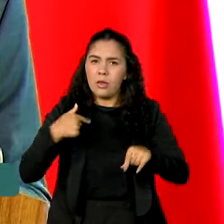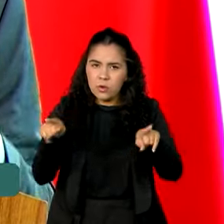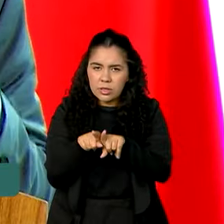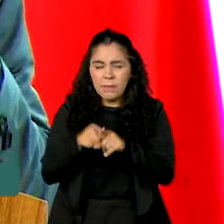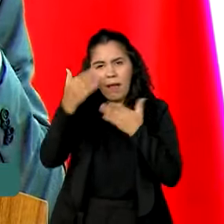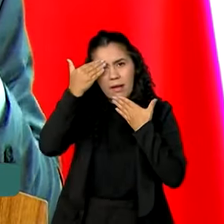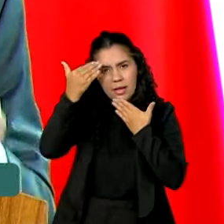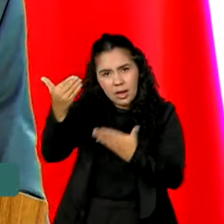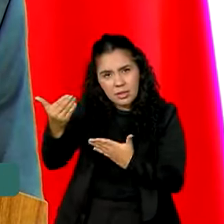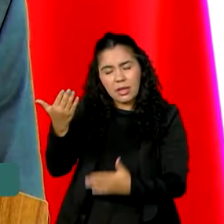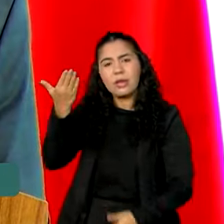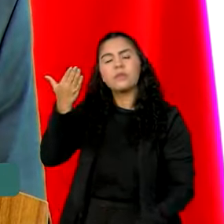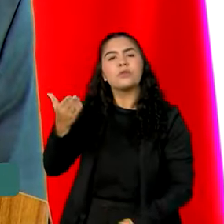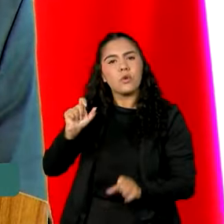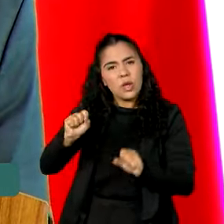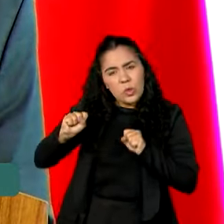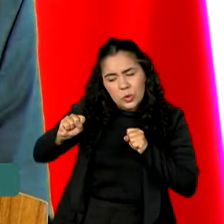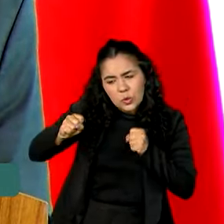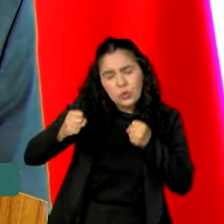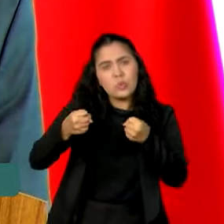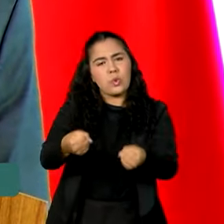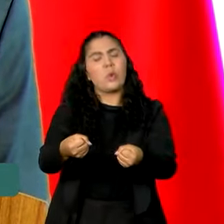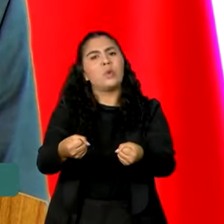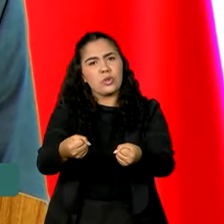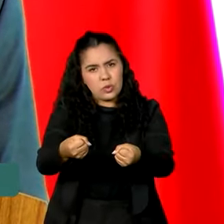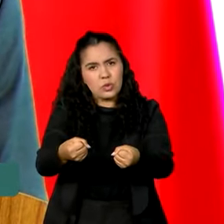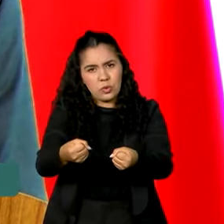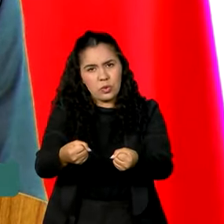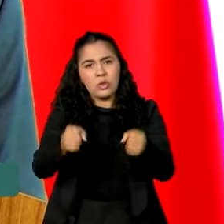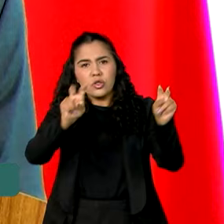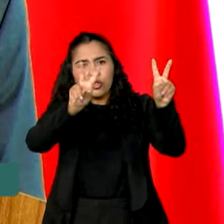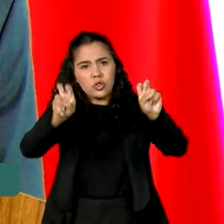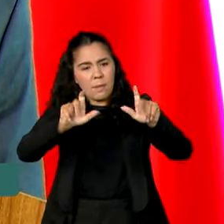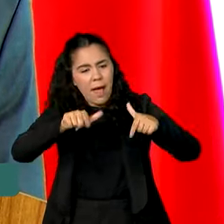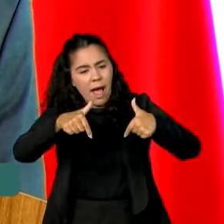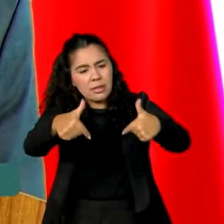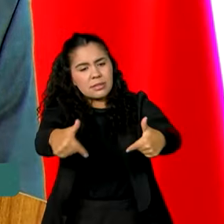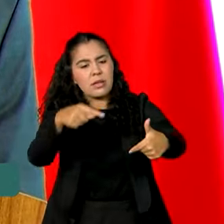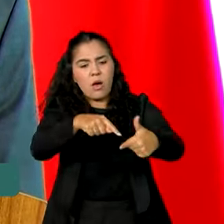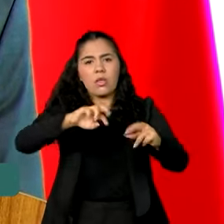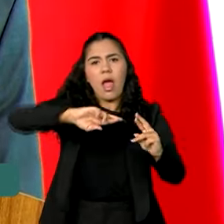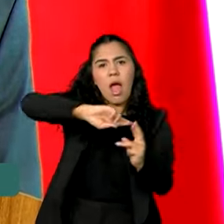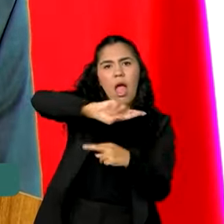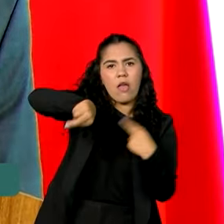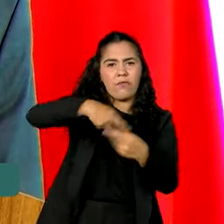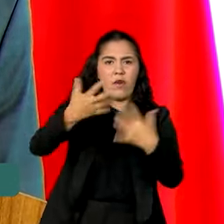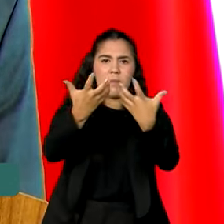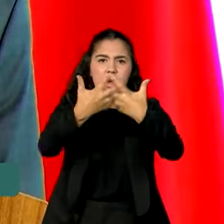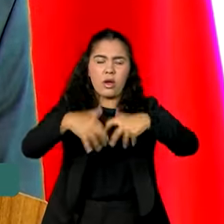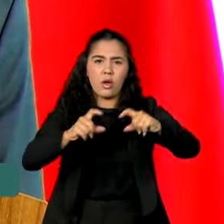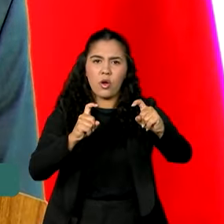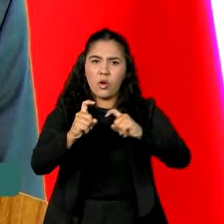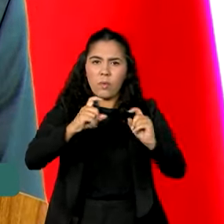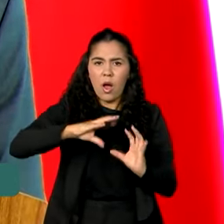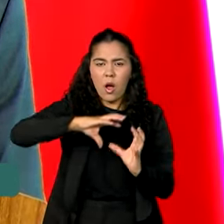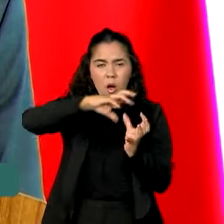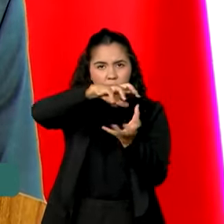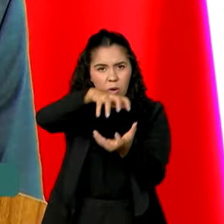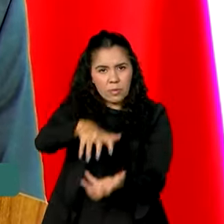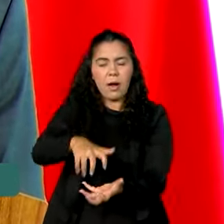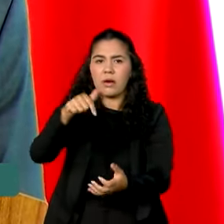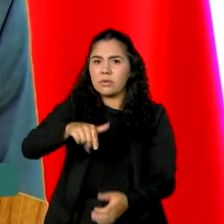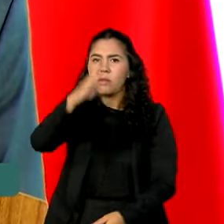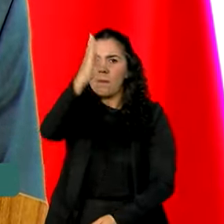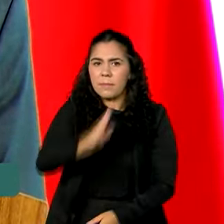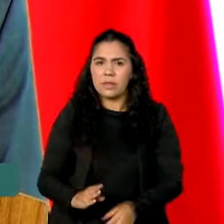engajamento no chamado, a ação pela reforma da governança global que o